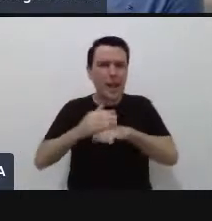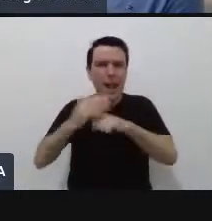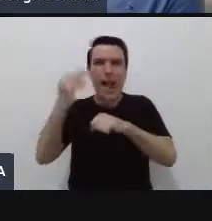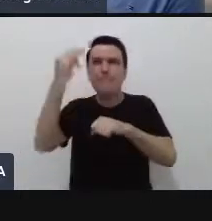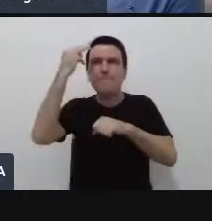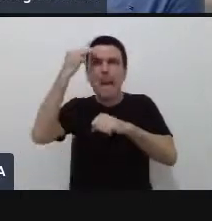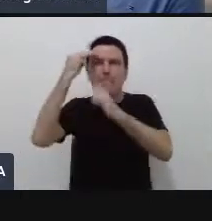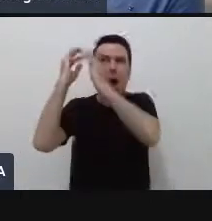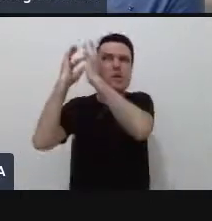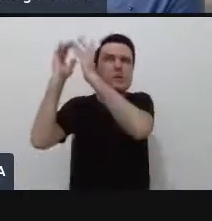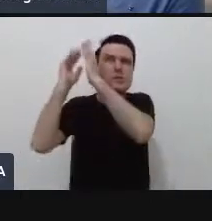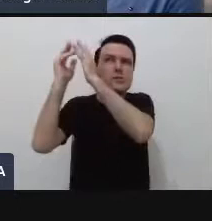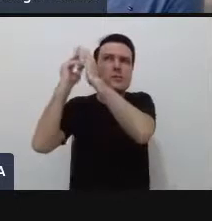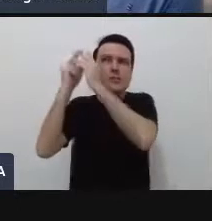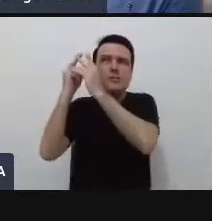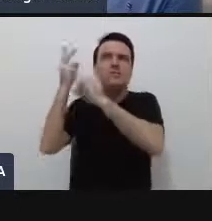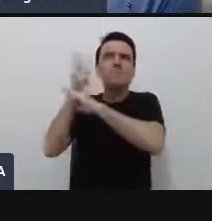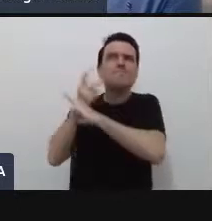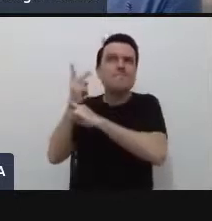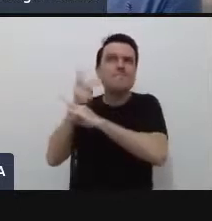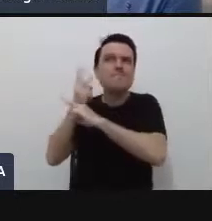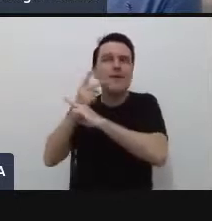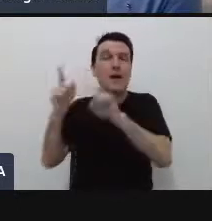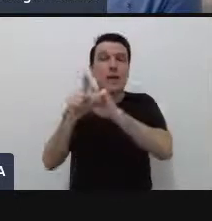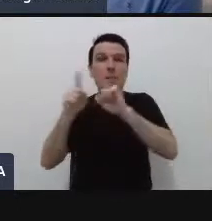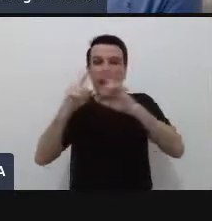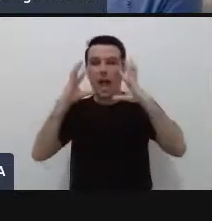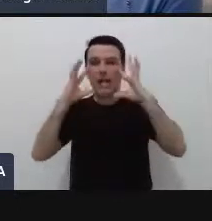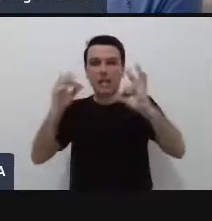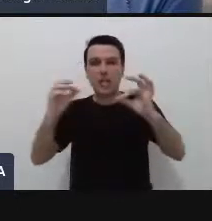atenção ao nosso corpo e ao nosso cérebro.